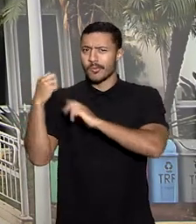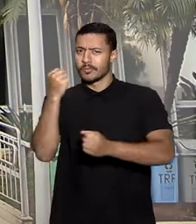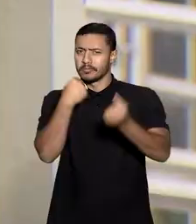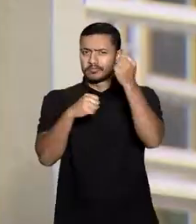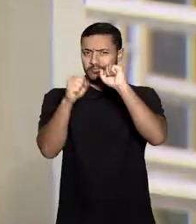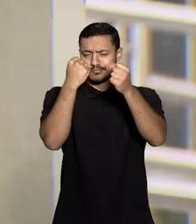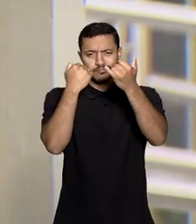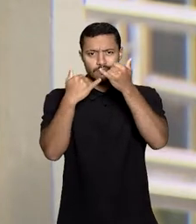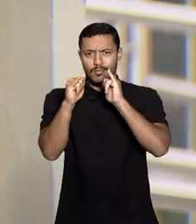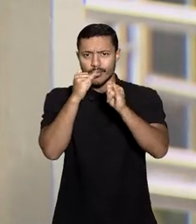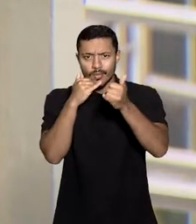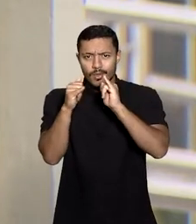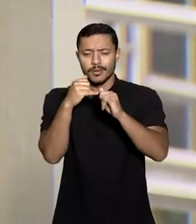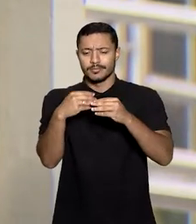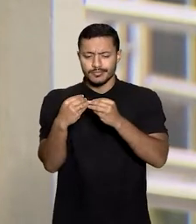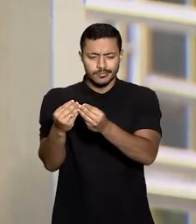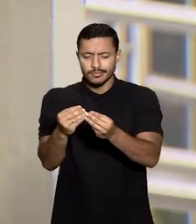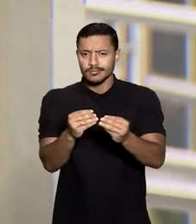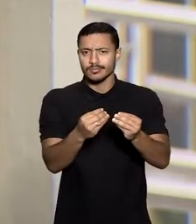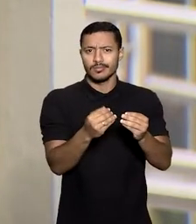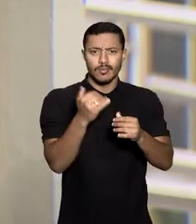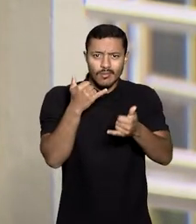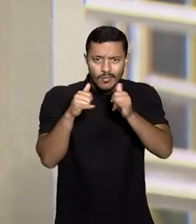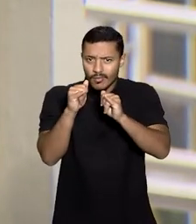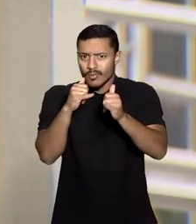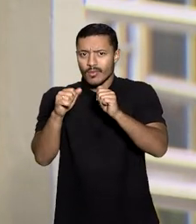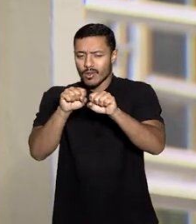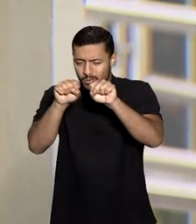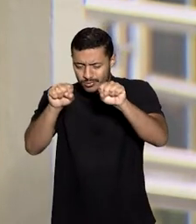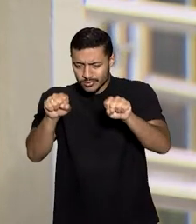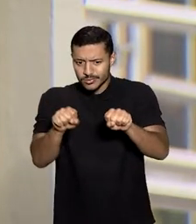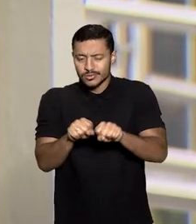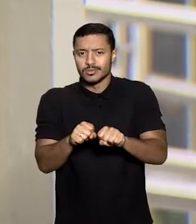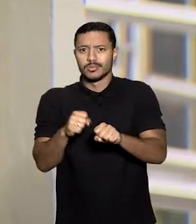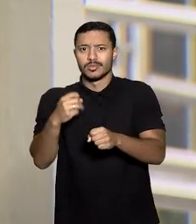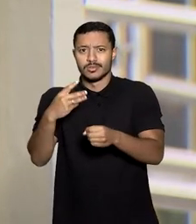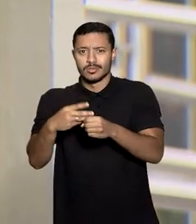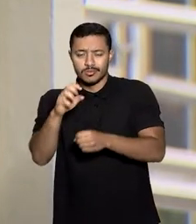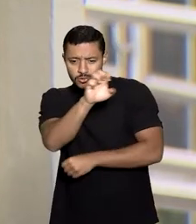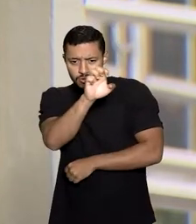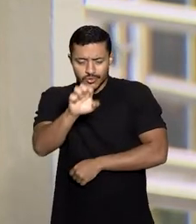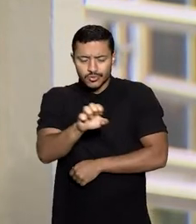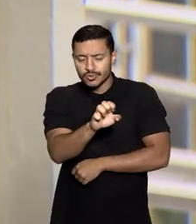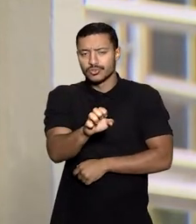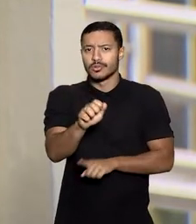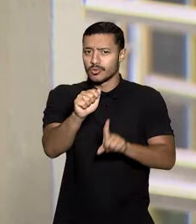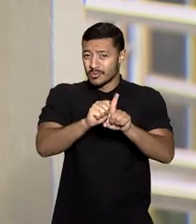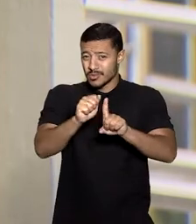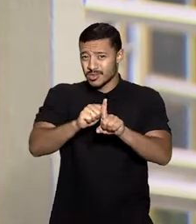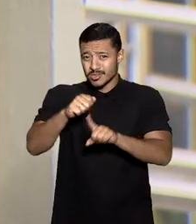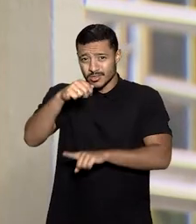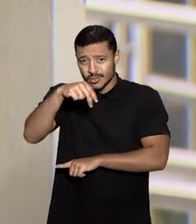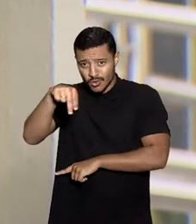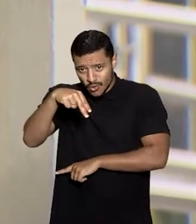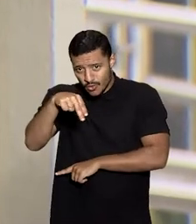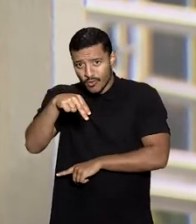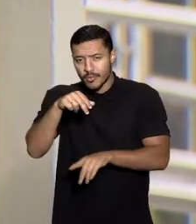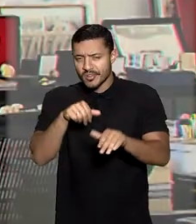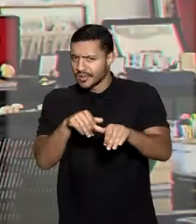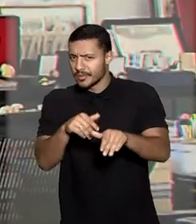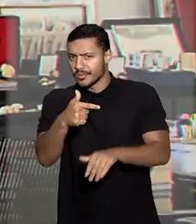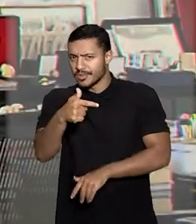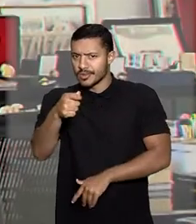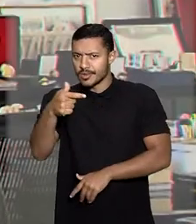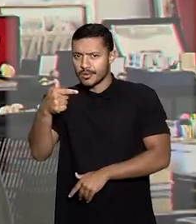uruguaiana pela entrega de energia ao Sistema Interligado Nacional nos meses de novembro e dezembro de 2021.